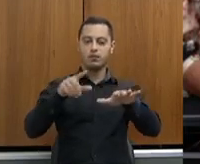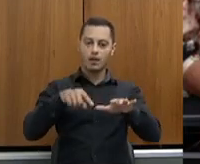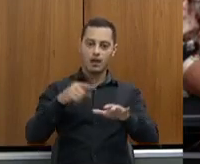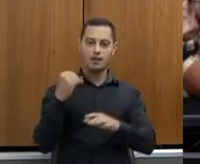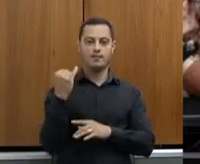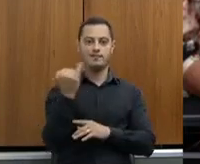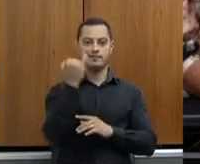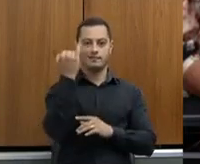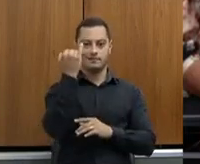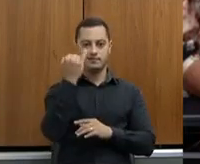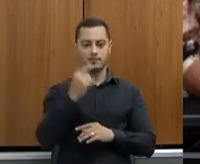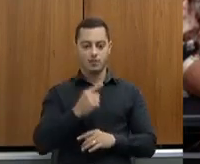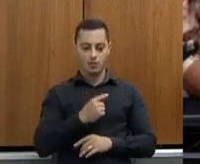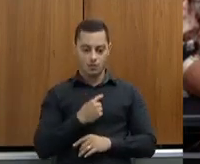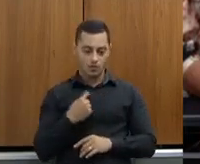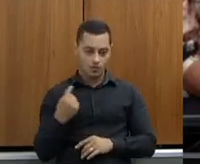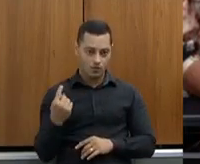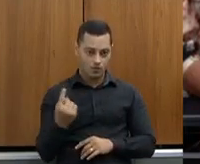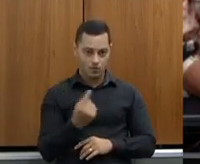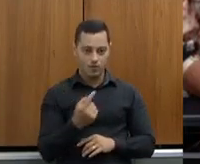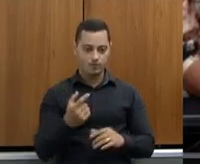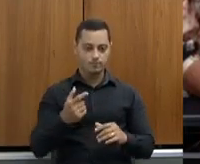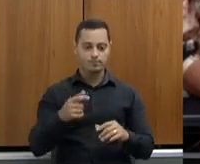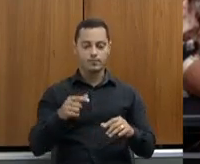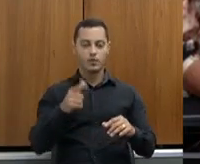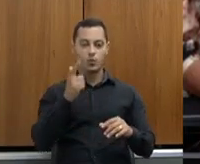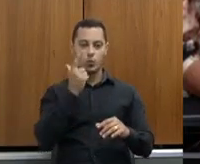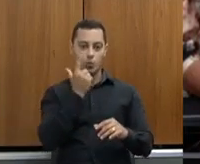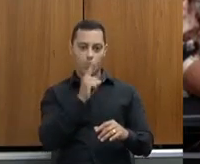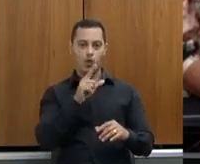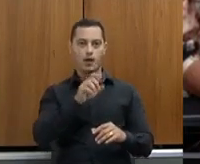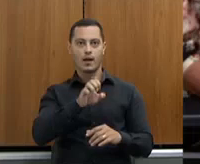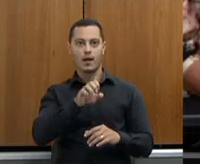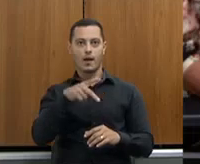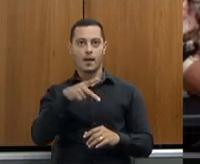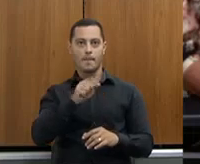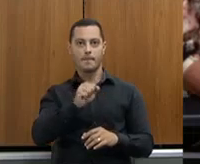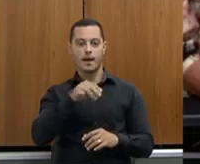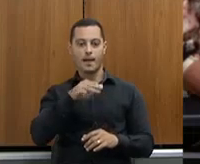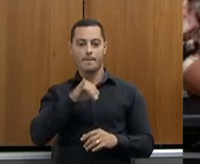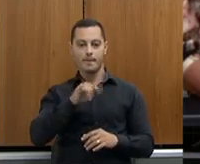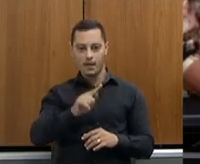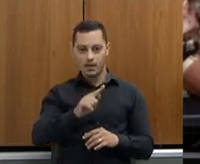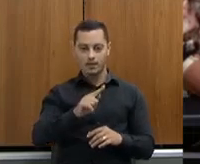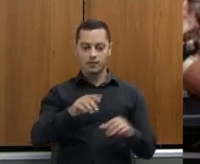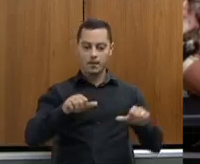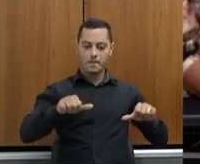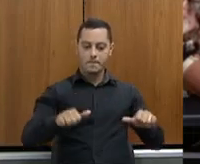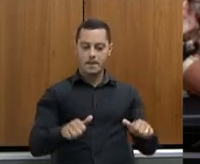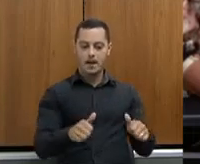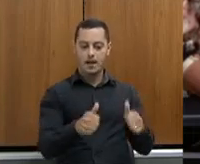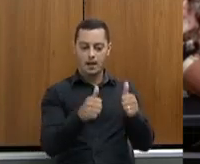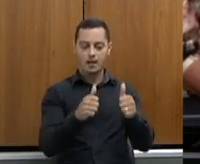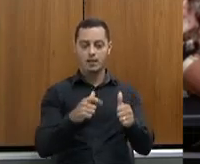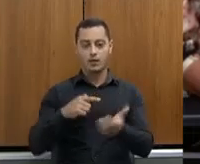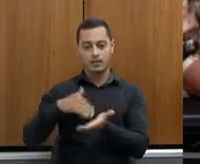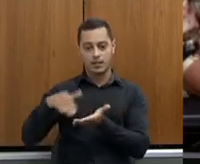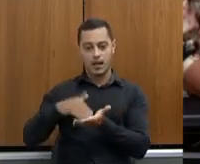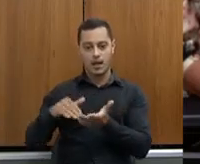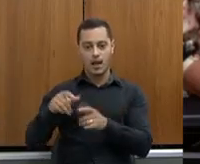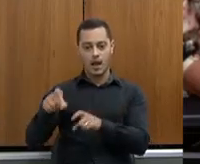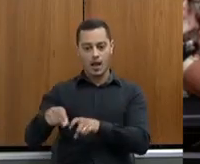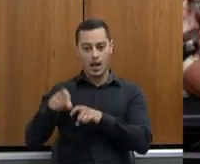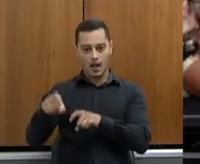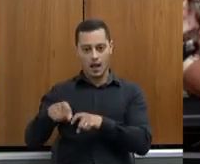e nós estamos revigorando a nossa Epamig com as suas fazendas experimentais, tendo esse apoio, e Secretaria da Agricultura